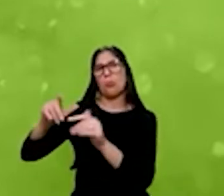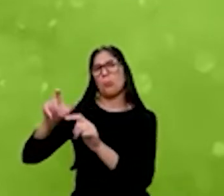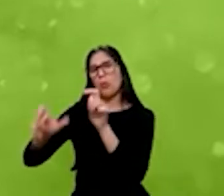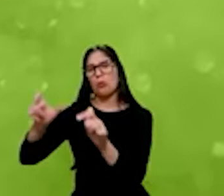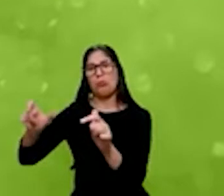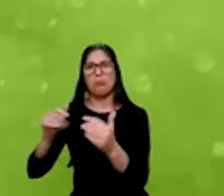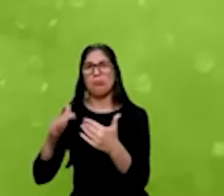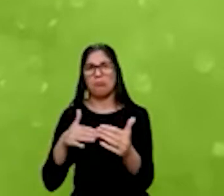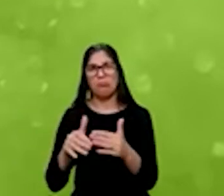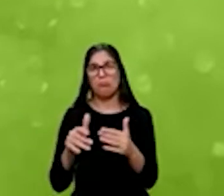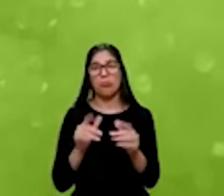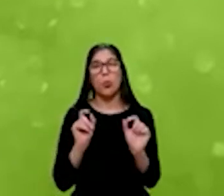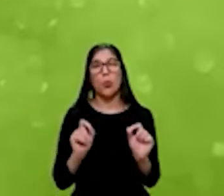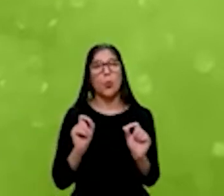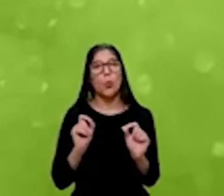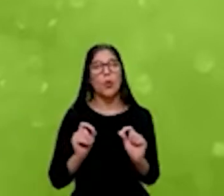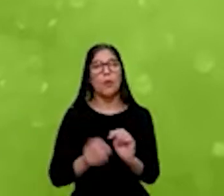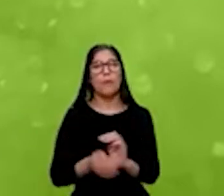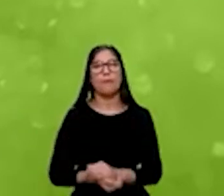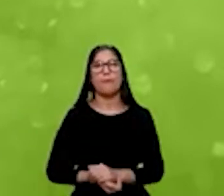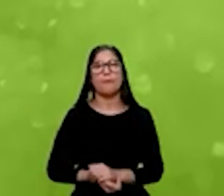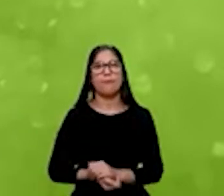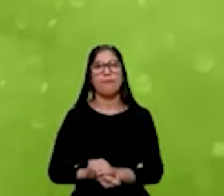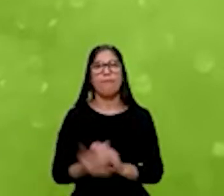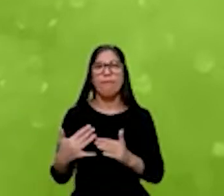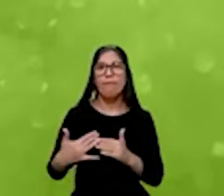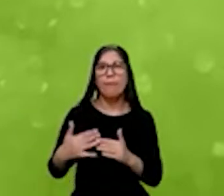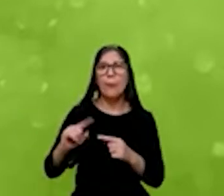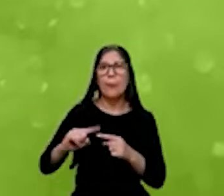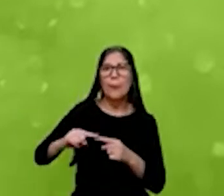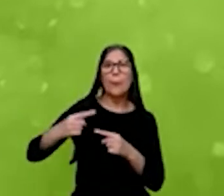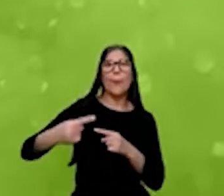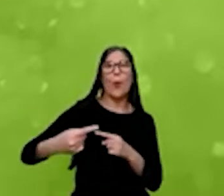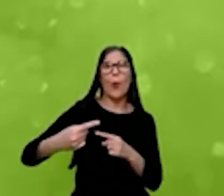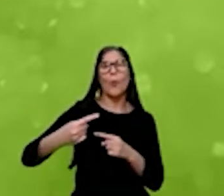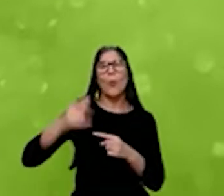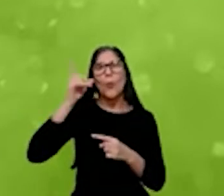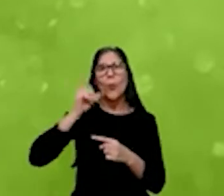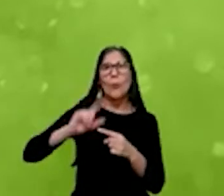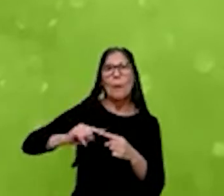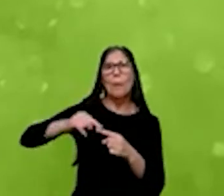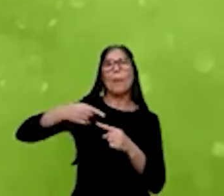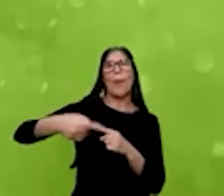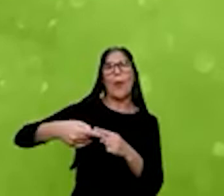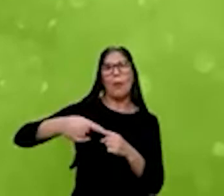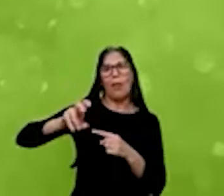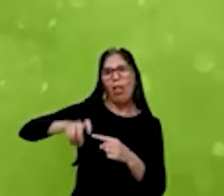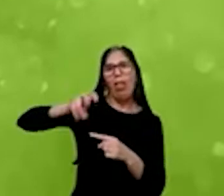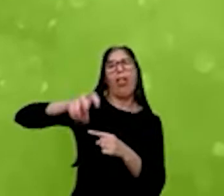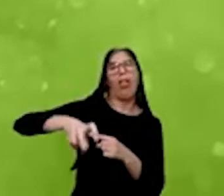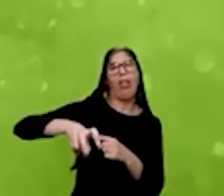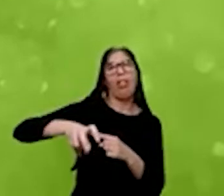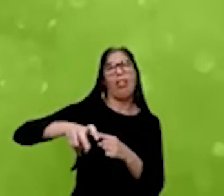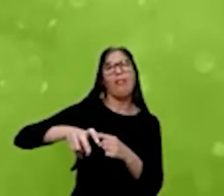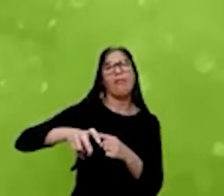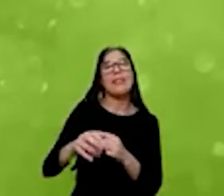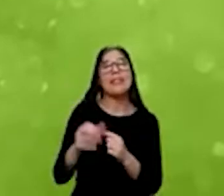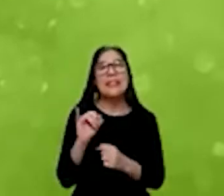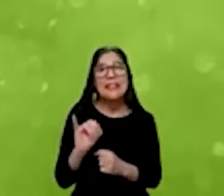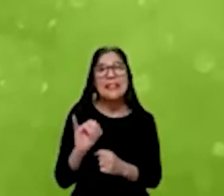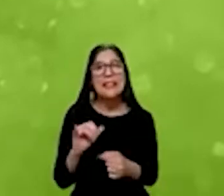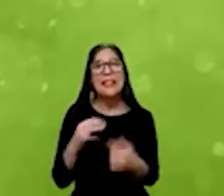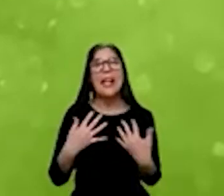só vão partir para o próximo nível, para a próxima etapa, quando incorporarem